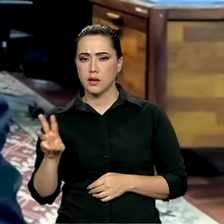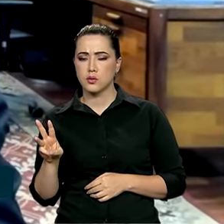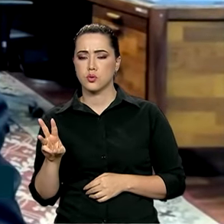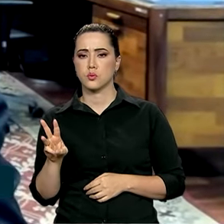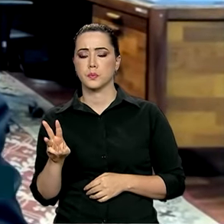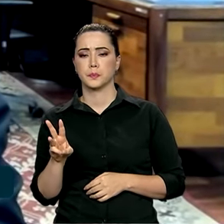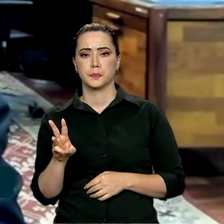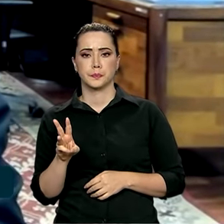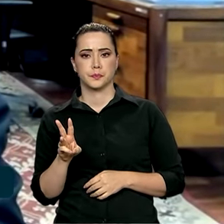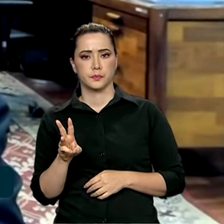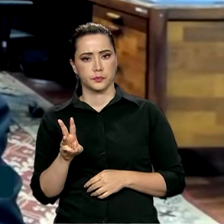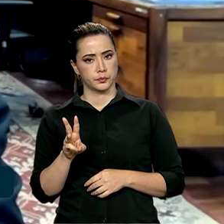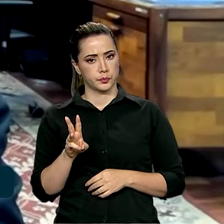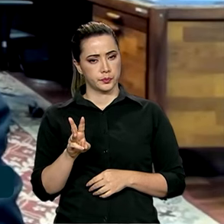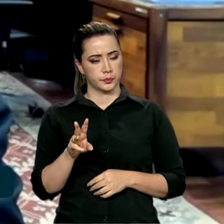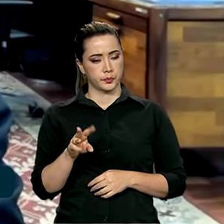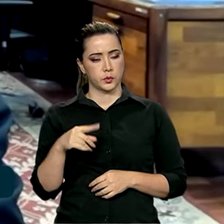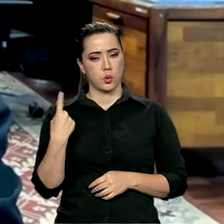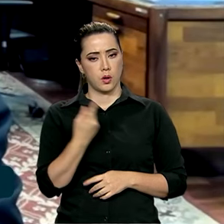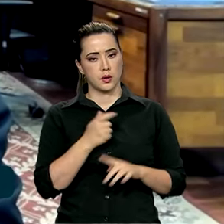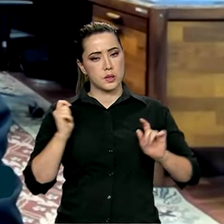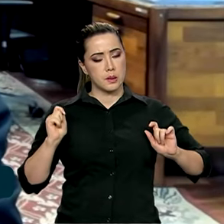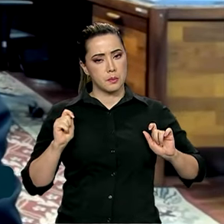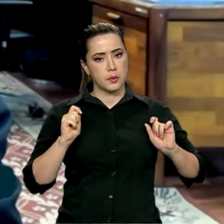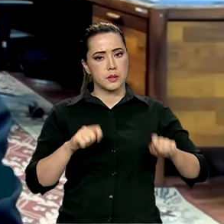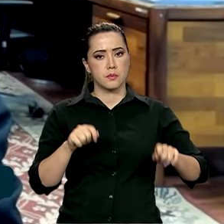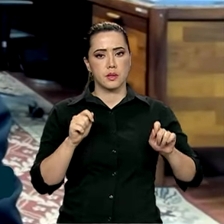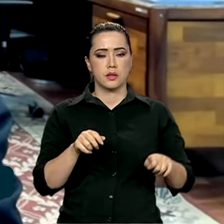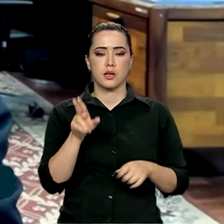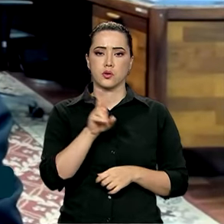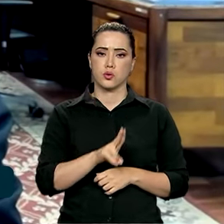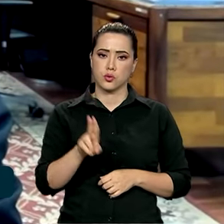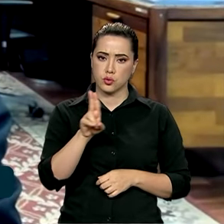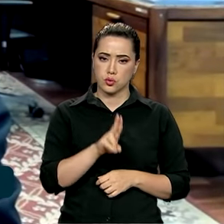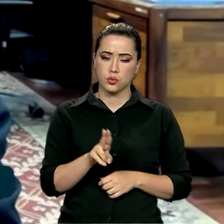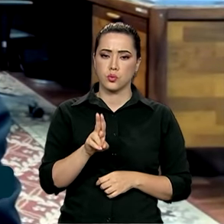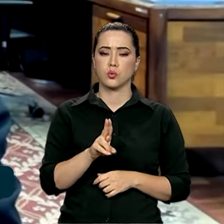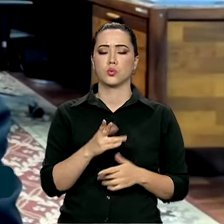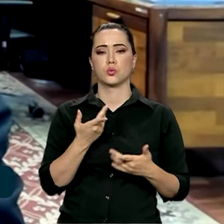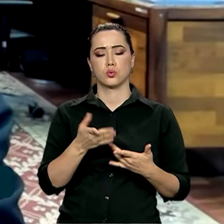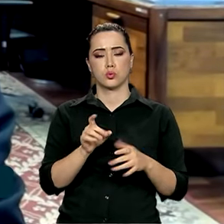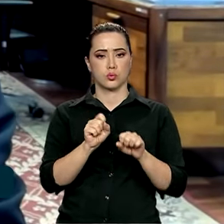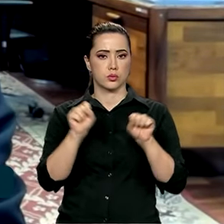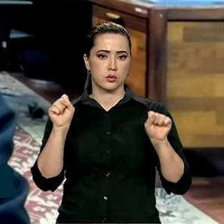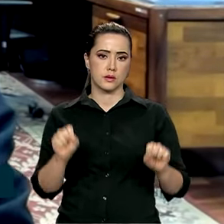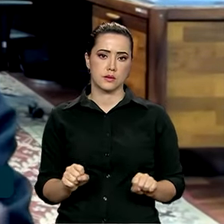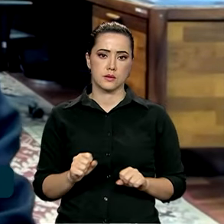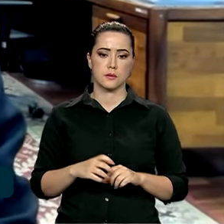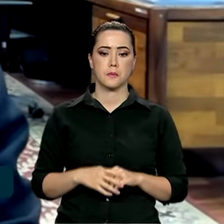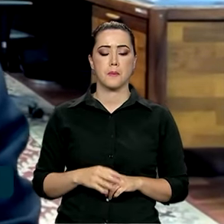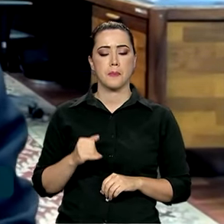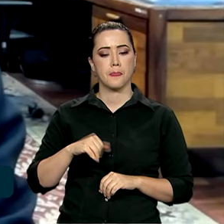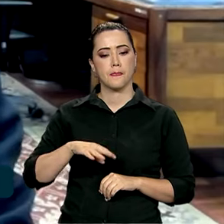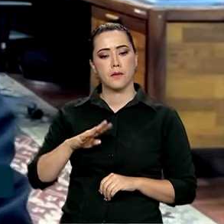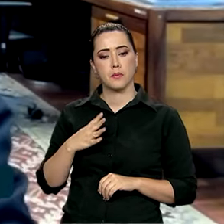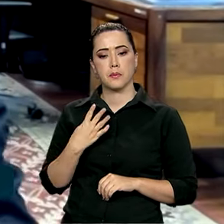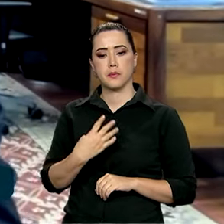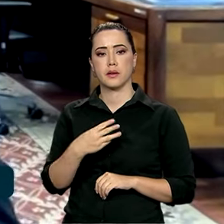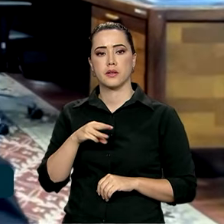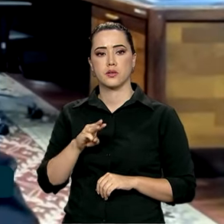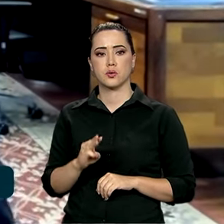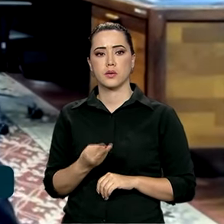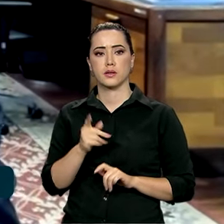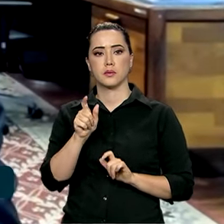com toda a nossa capacidade e competência que temos na sua dimensão total, aí dos mais de 4 milhões de